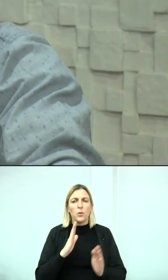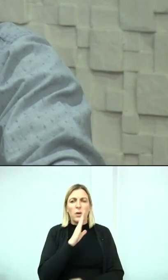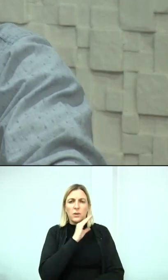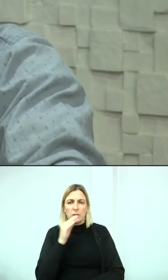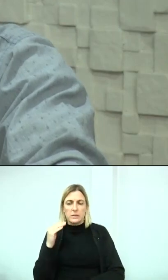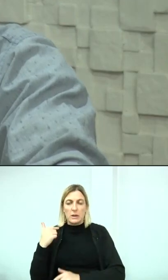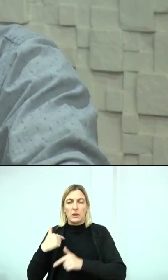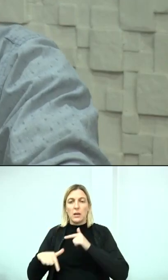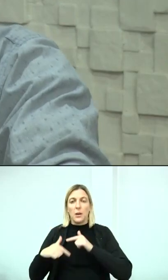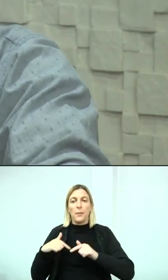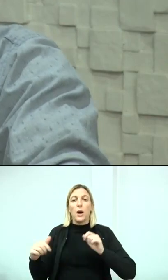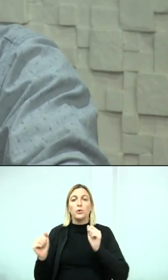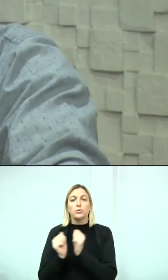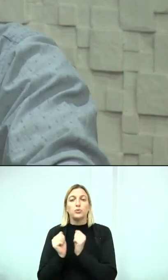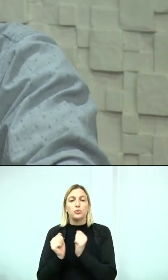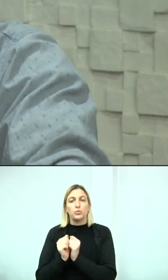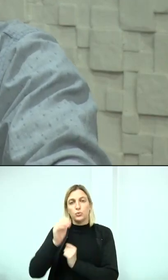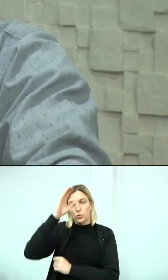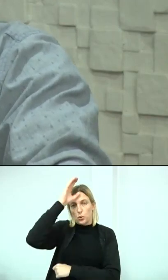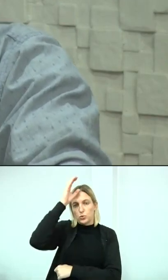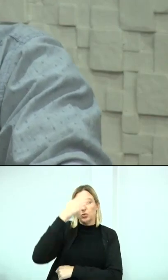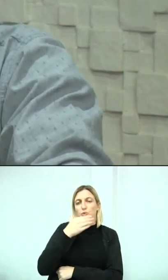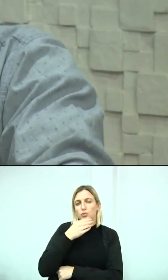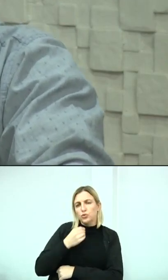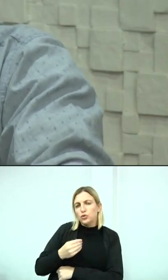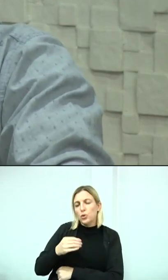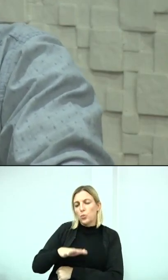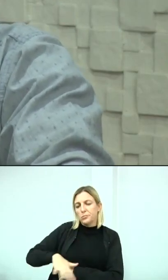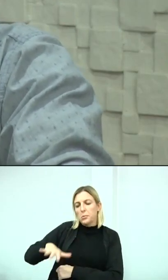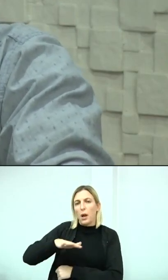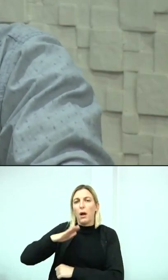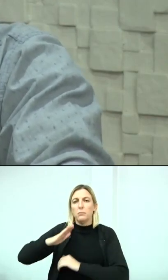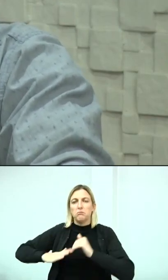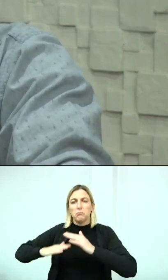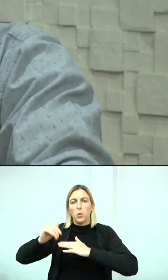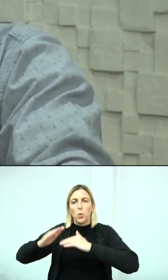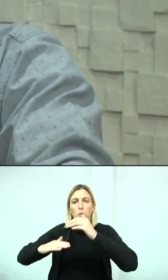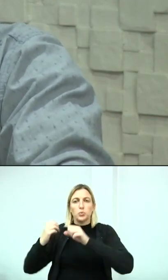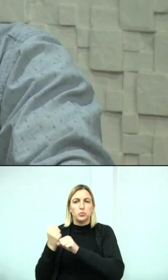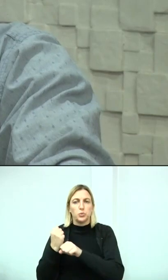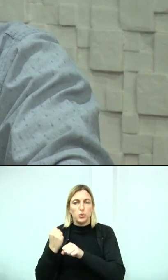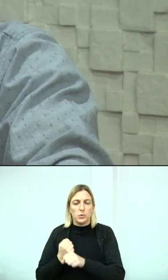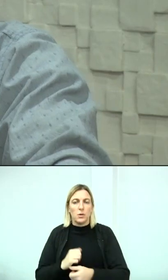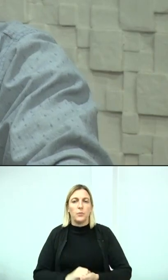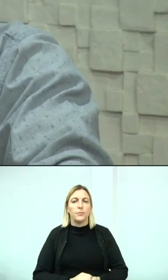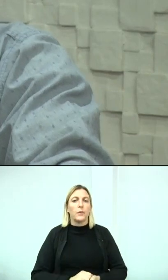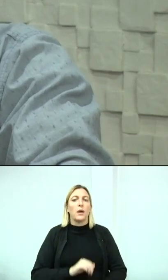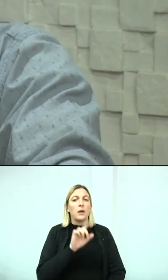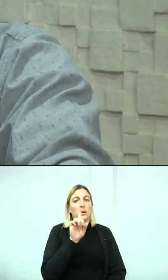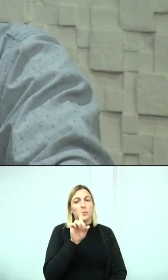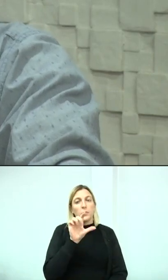de auxiliar de pedreiro. Em 1980, assumiu